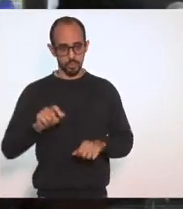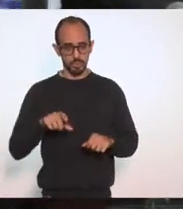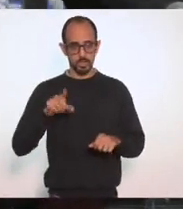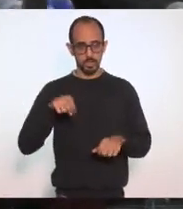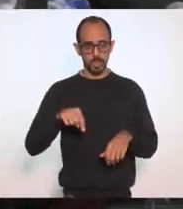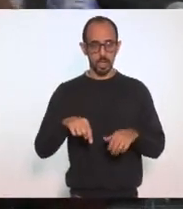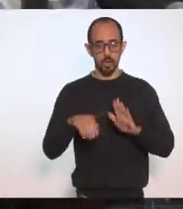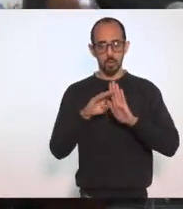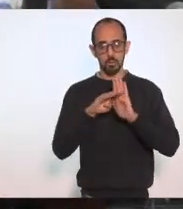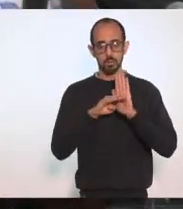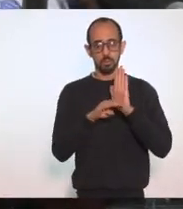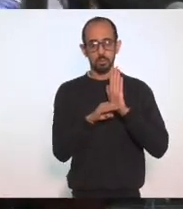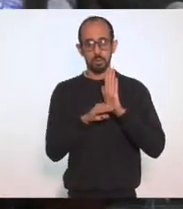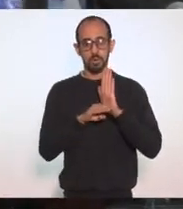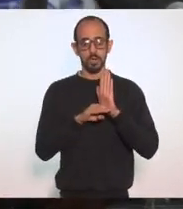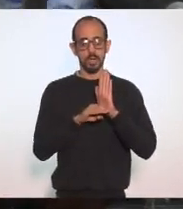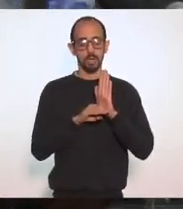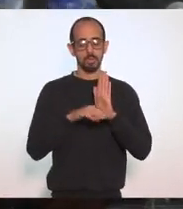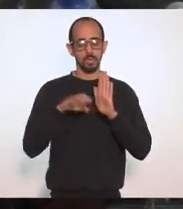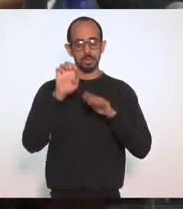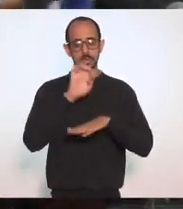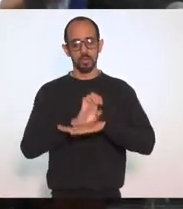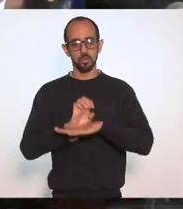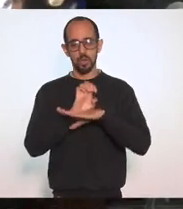De conscientização De depressão Infanto Juvenil